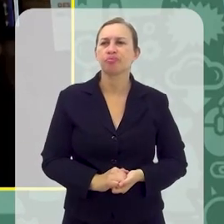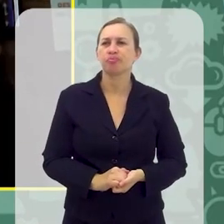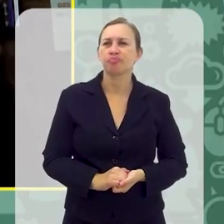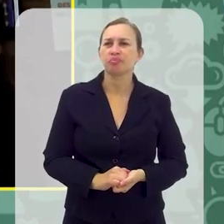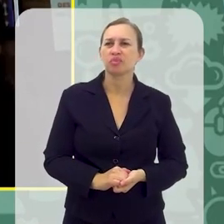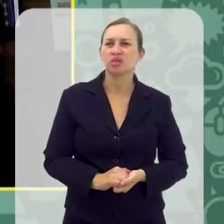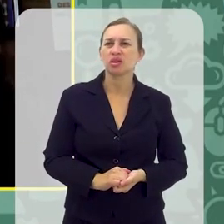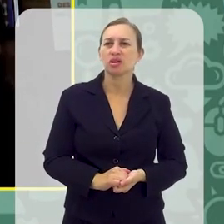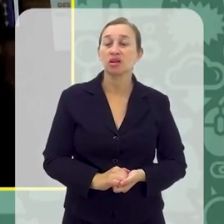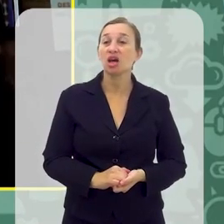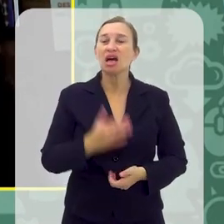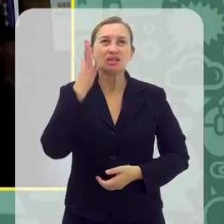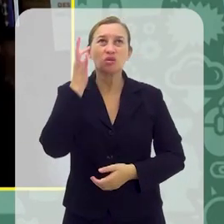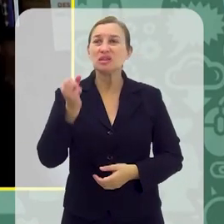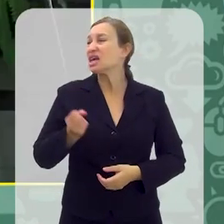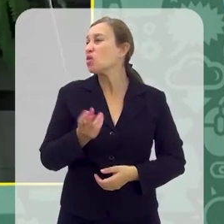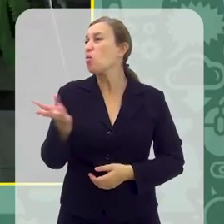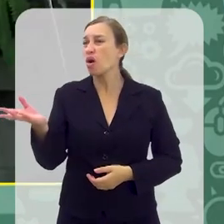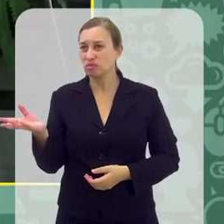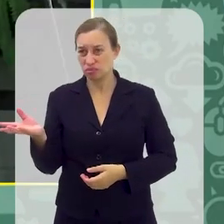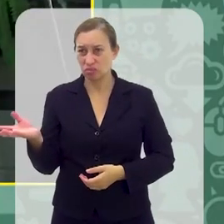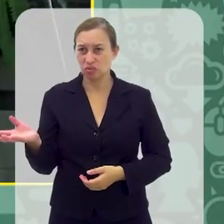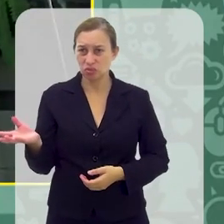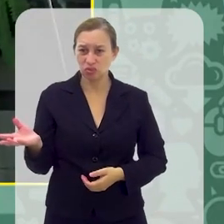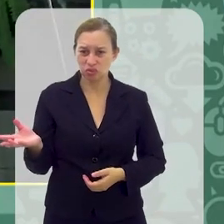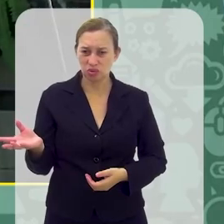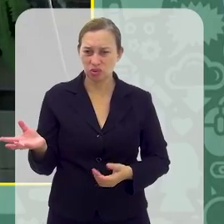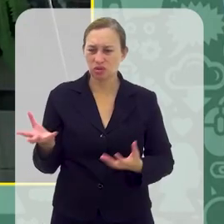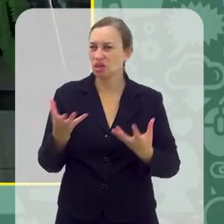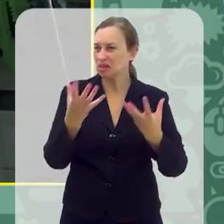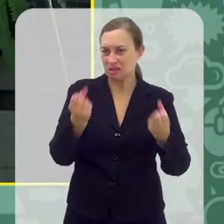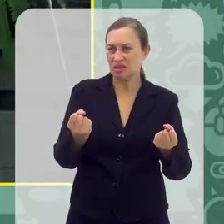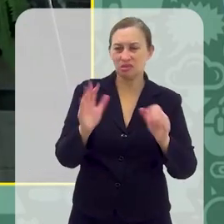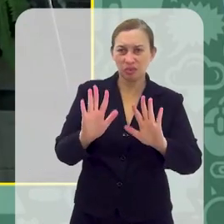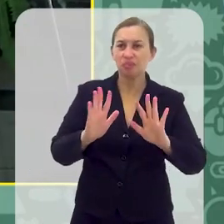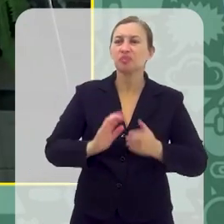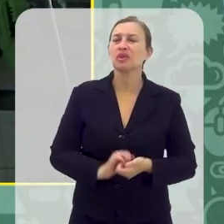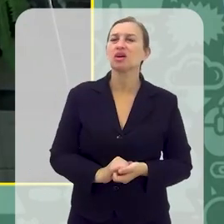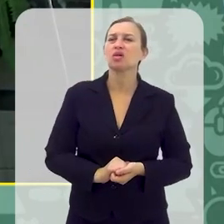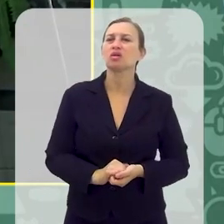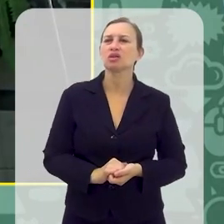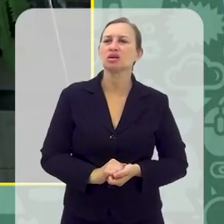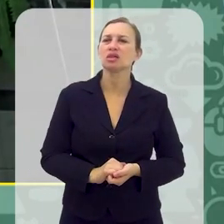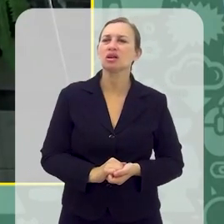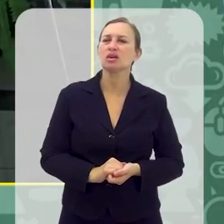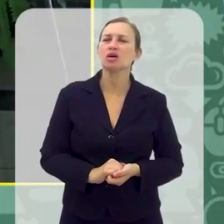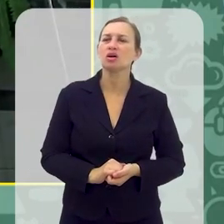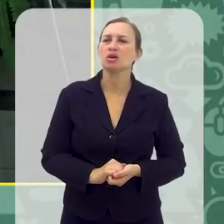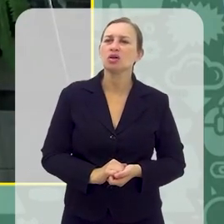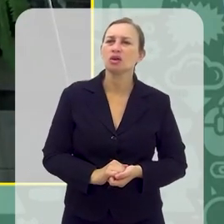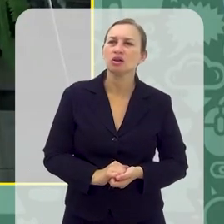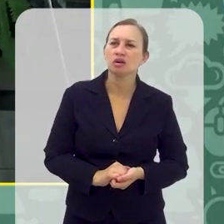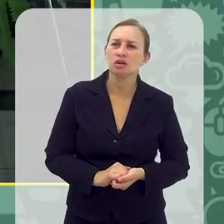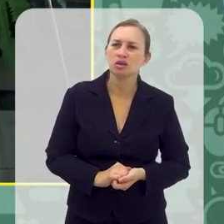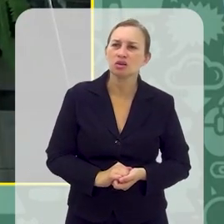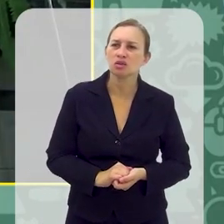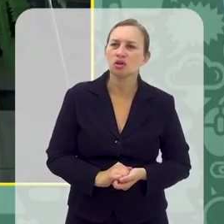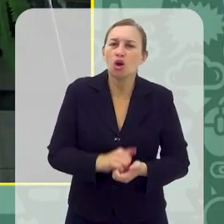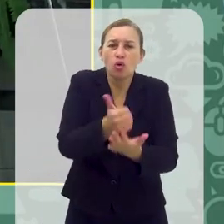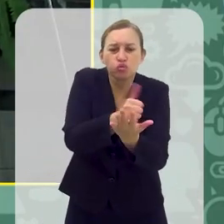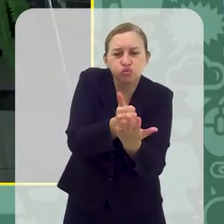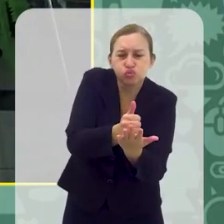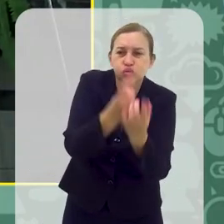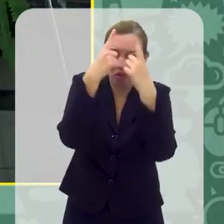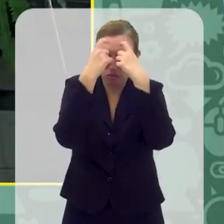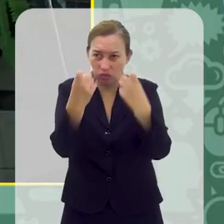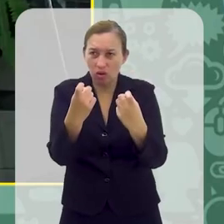É, não sei o quanto é que eles aderem, viu, para falar a verdade, porque o jovem que joga um jogo